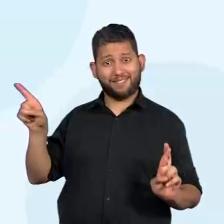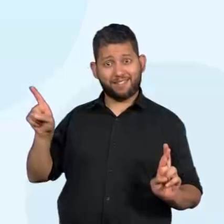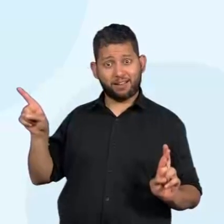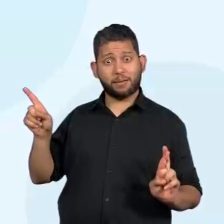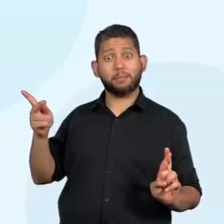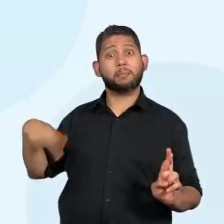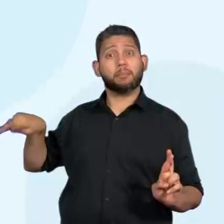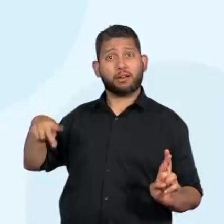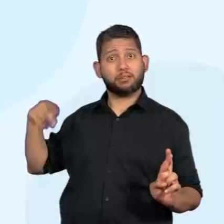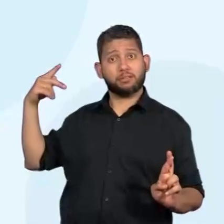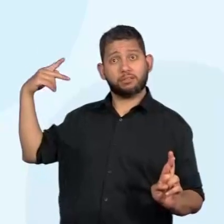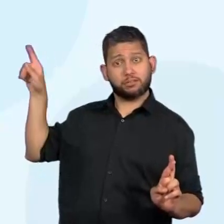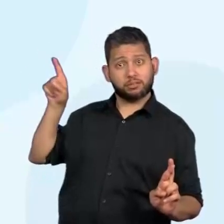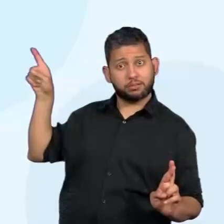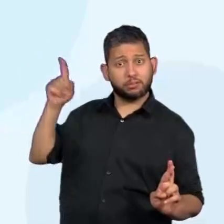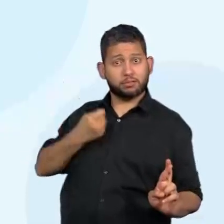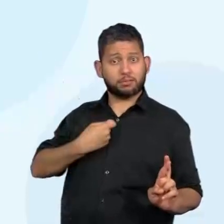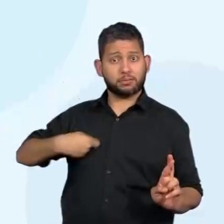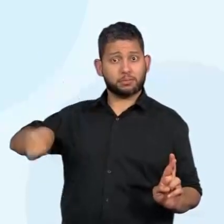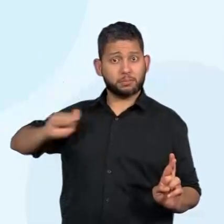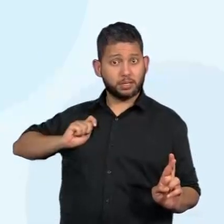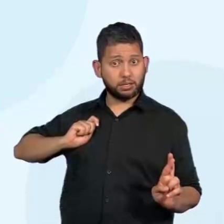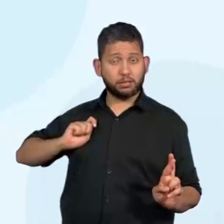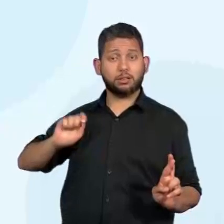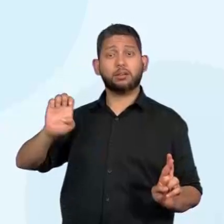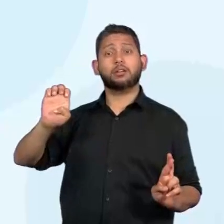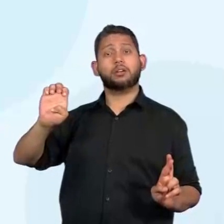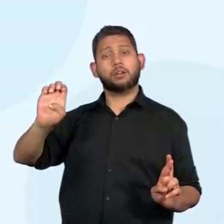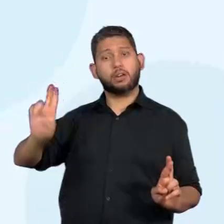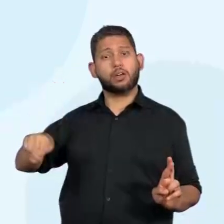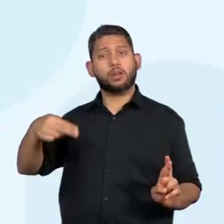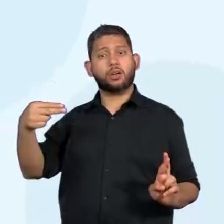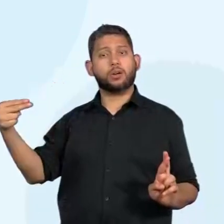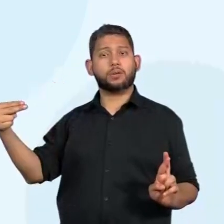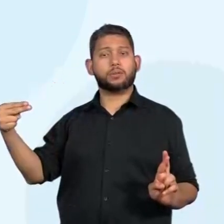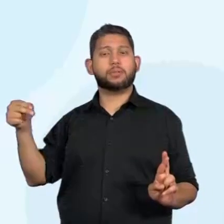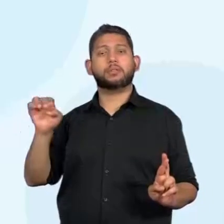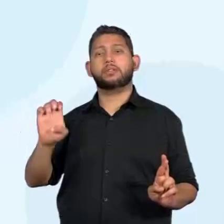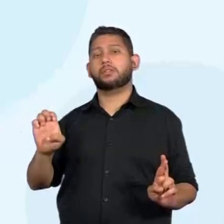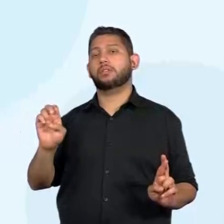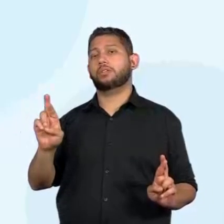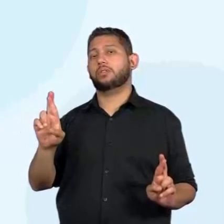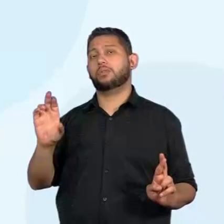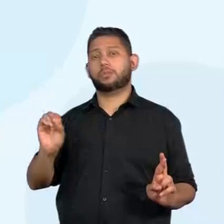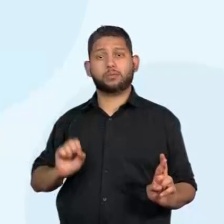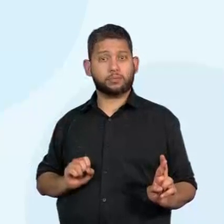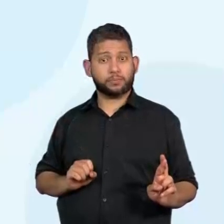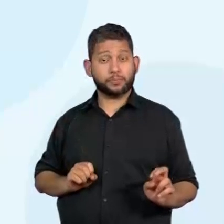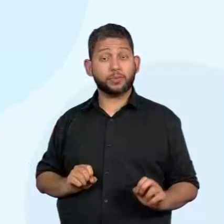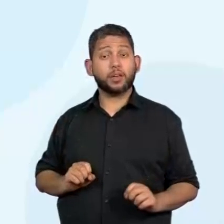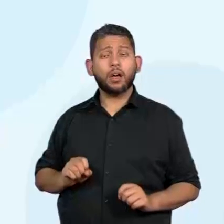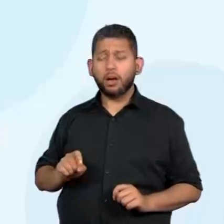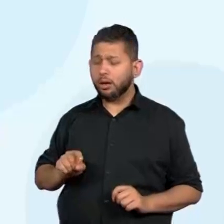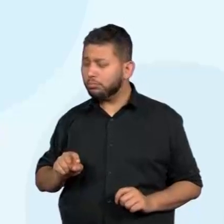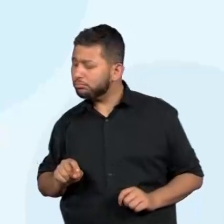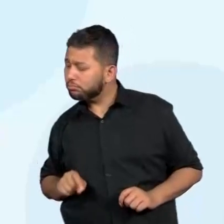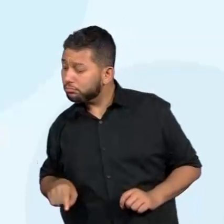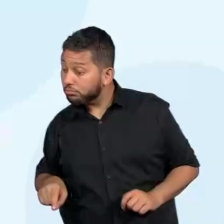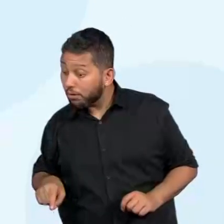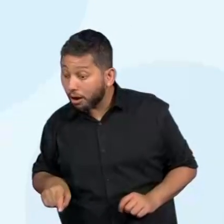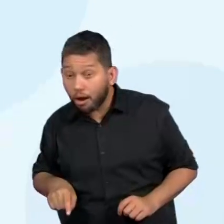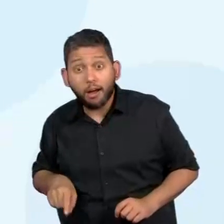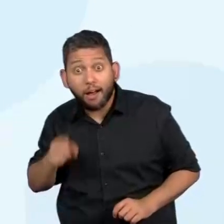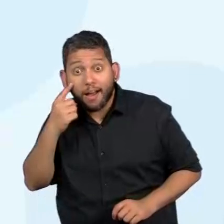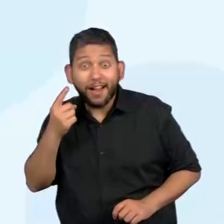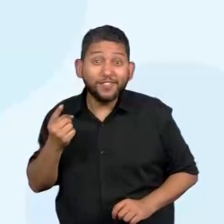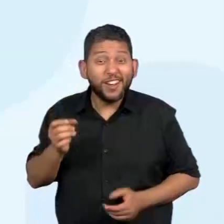foram em busca de, qual que o fato que está contando? Foram em busca dos arqueólogos para mostrar, para entender melhor de onde é